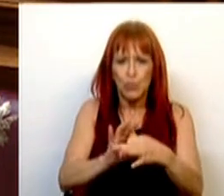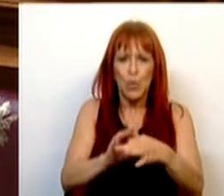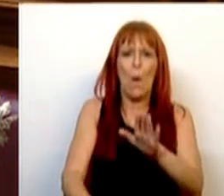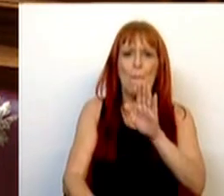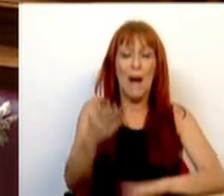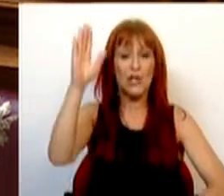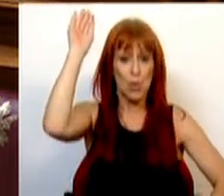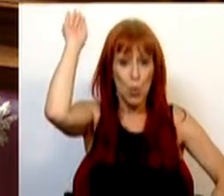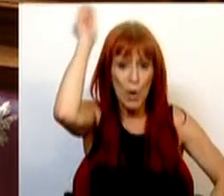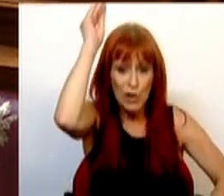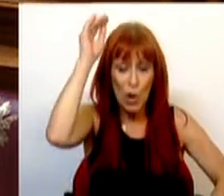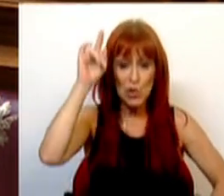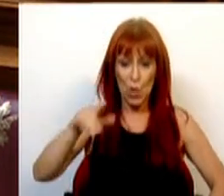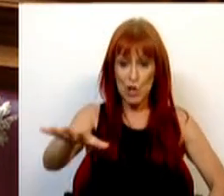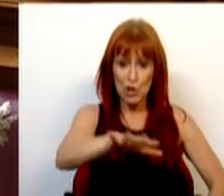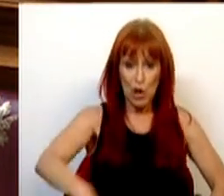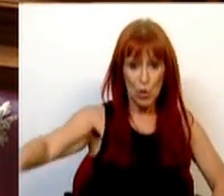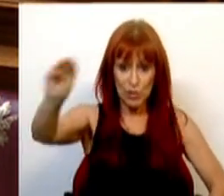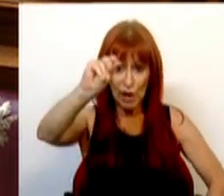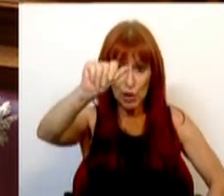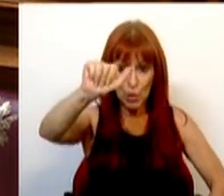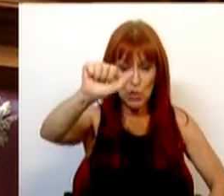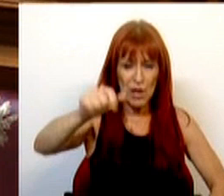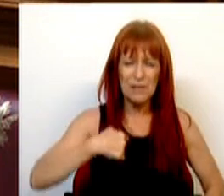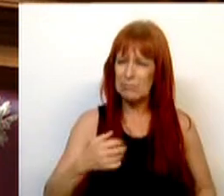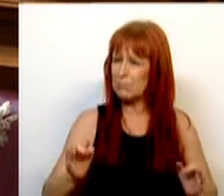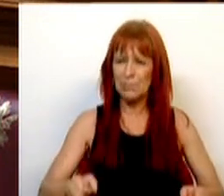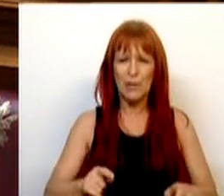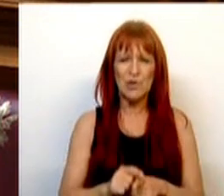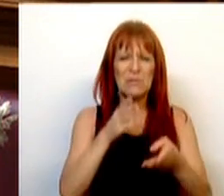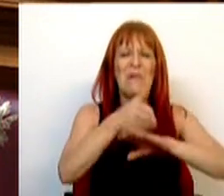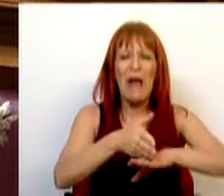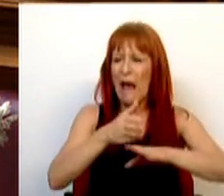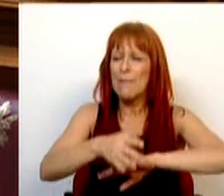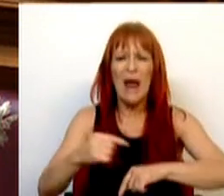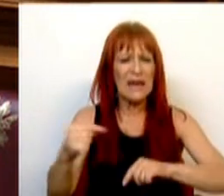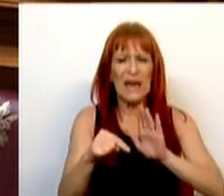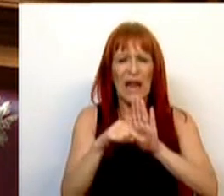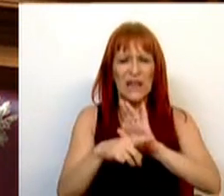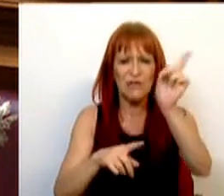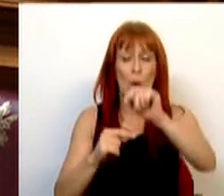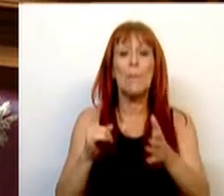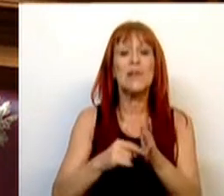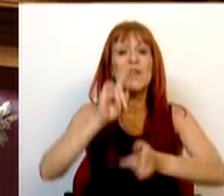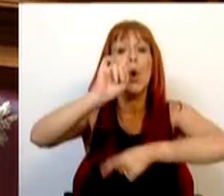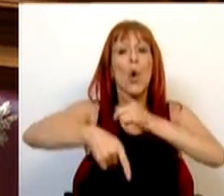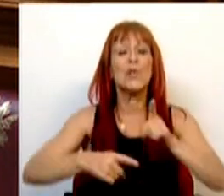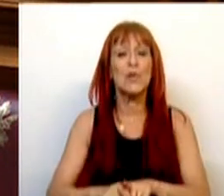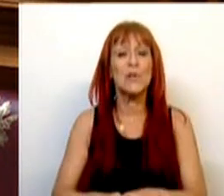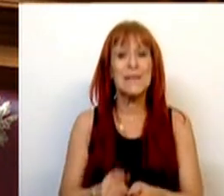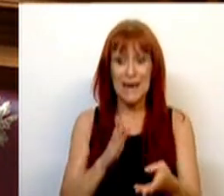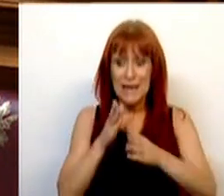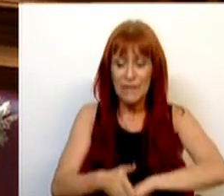O interior, aquela zona do território, não precisa de intervenções negativas. Precisa sim de